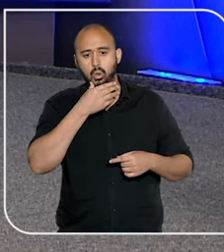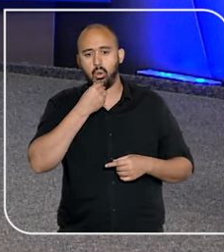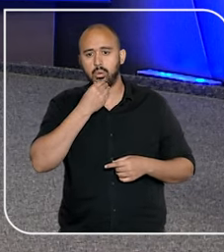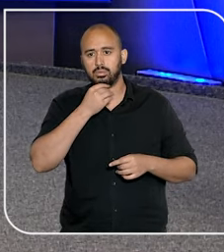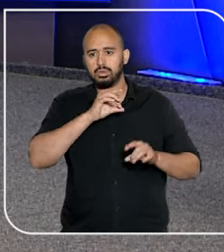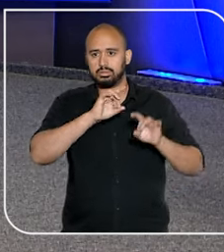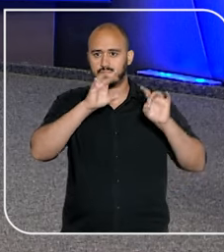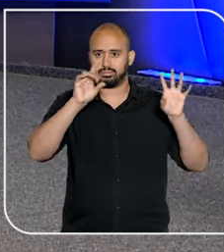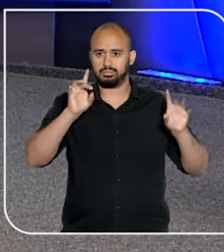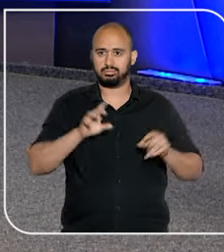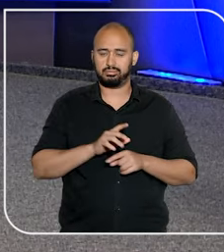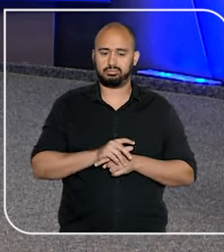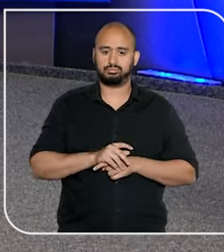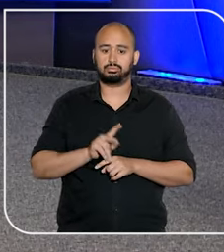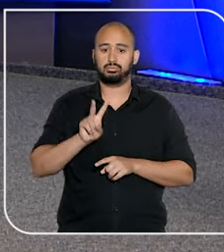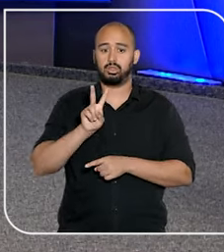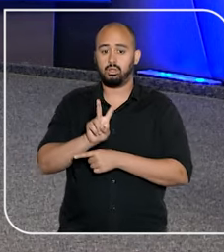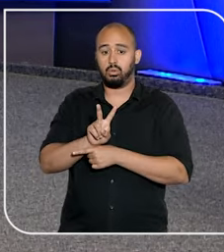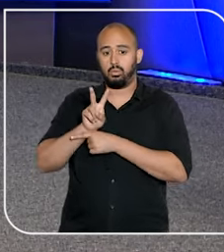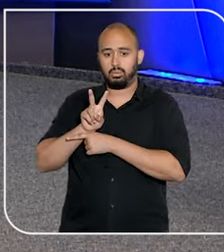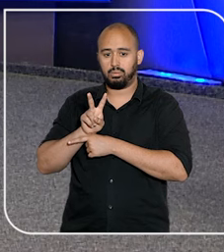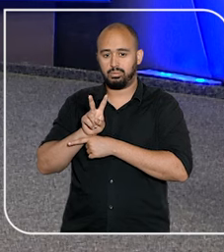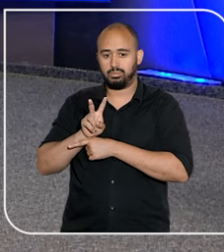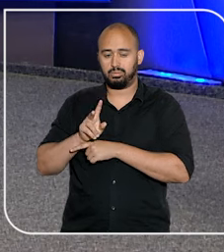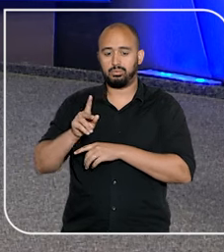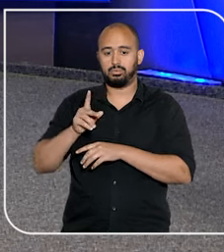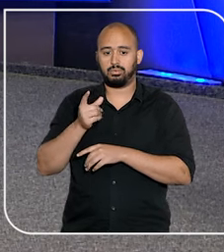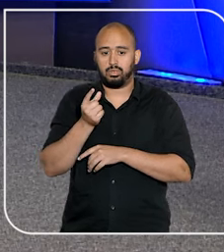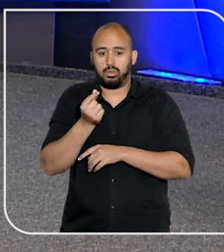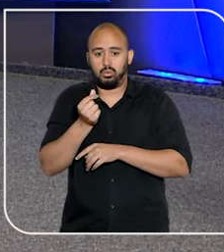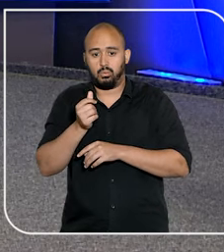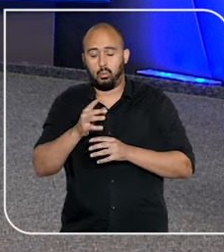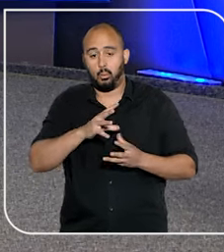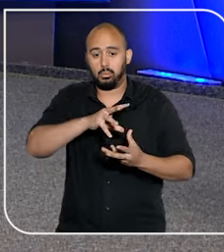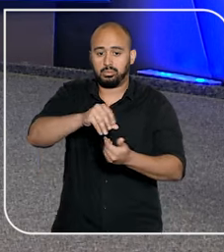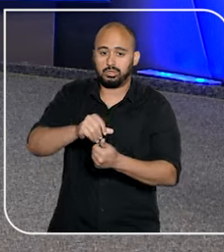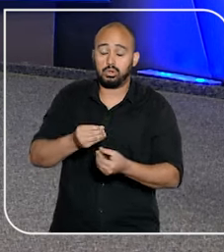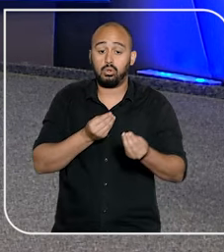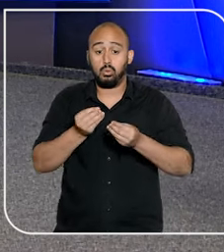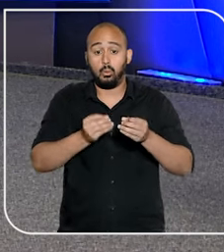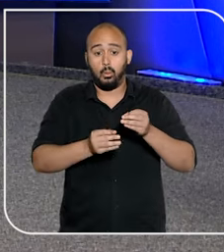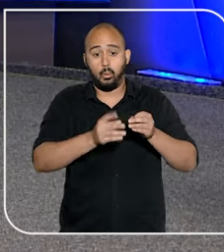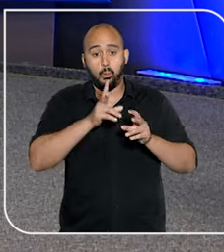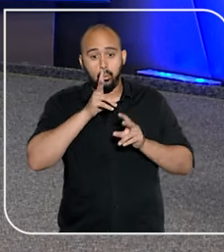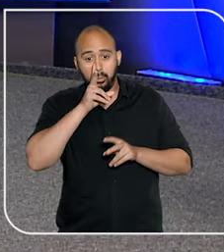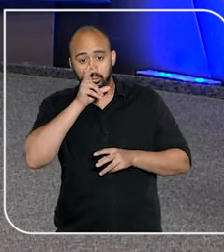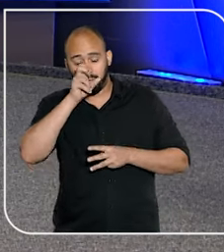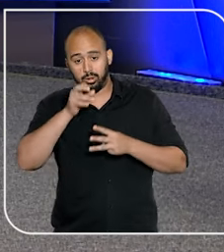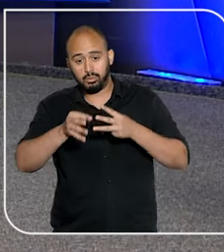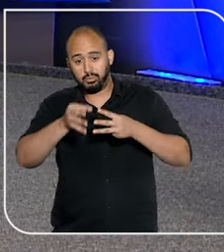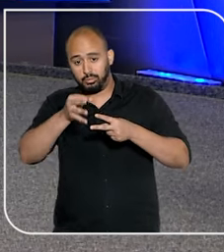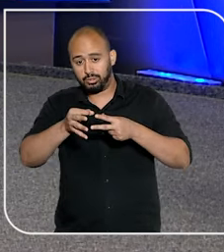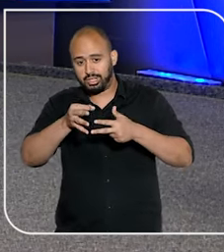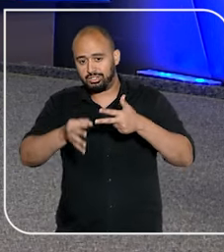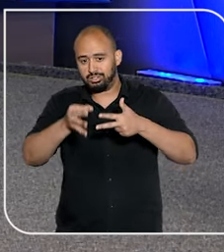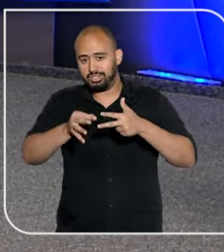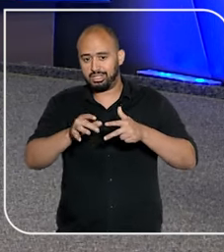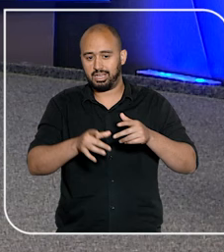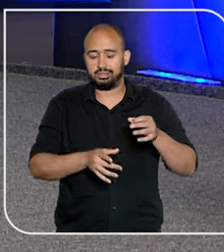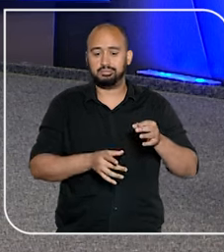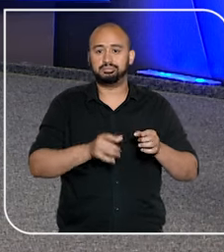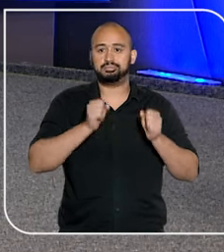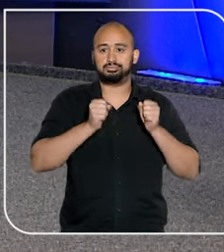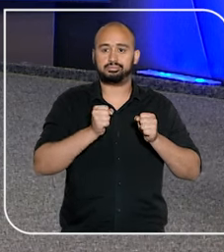renomados sobre a proteção ao patrimônio cultural mundial e como o Poder Judiciário pode atuar na